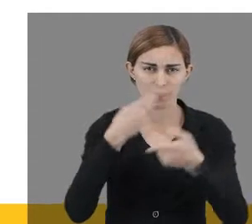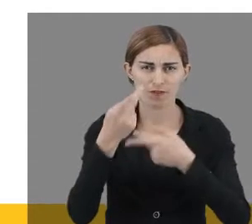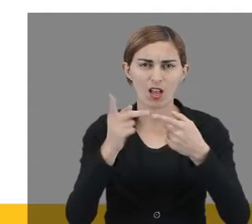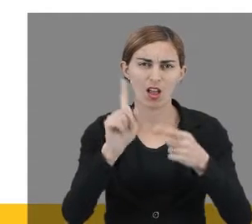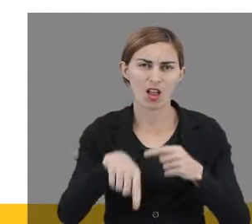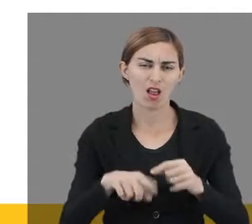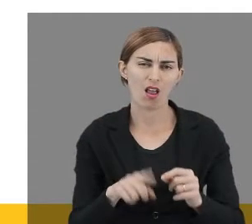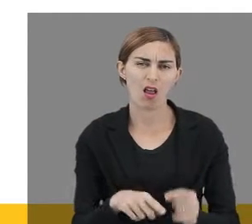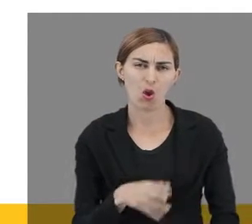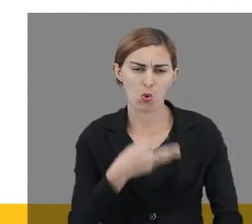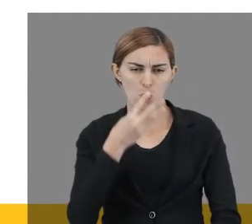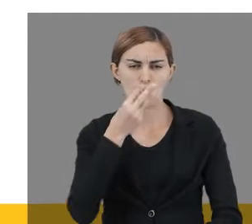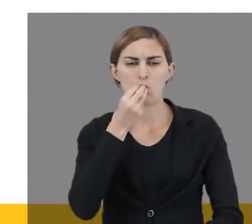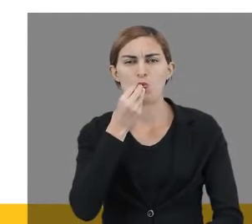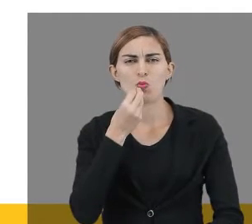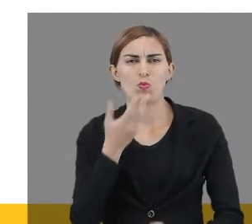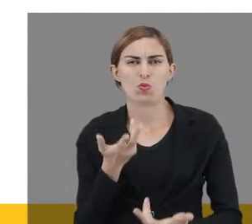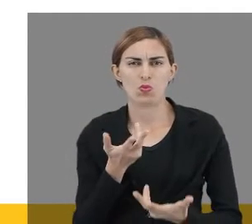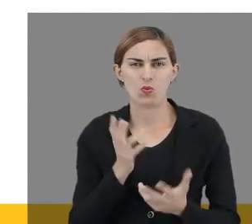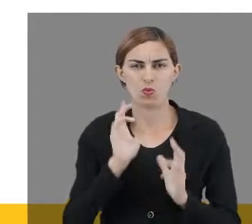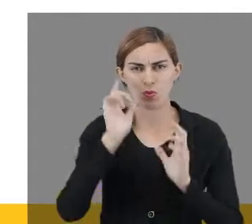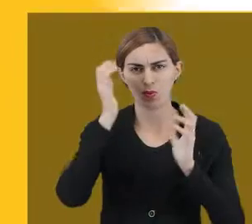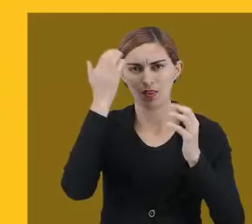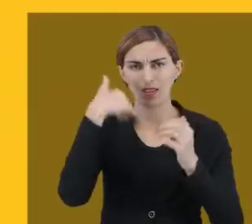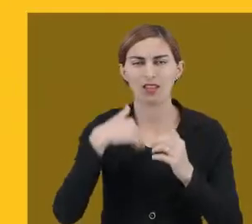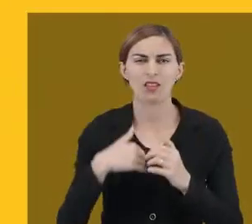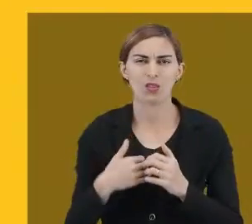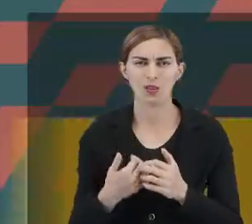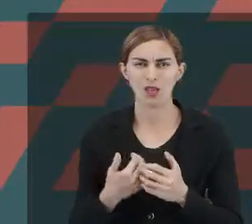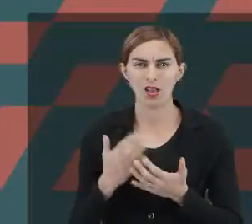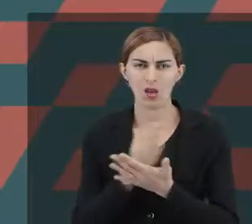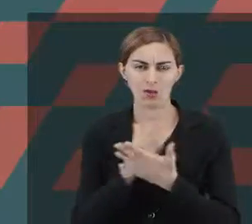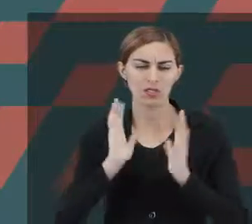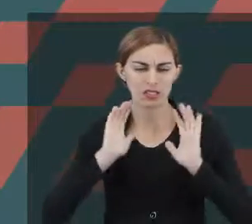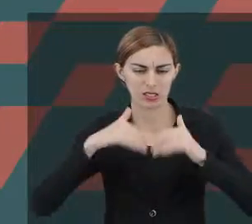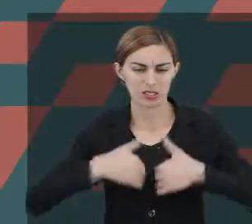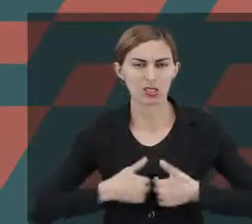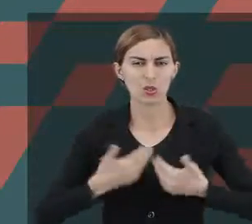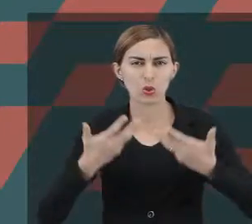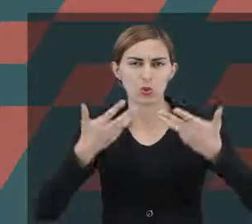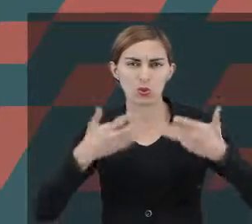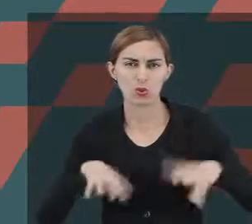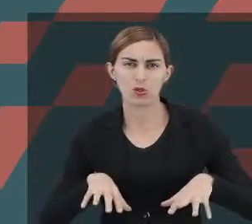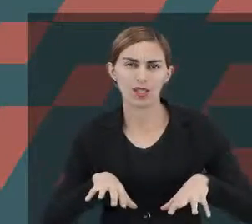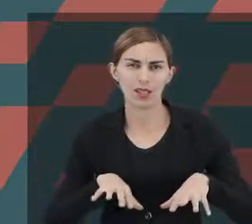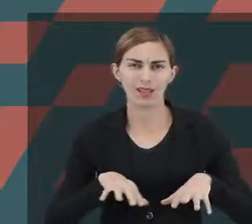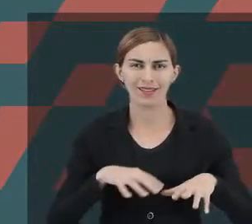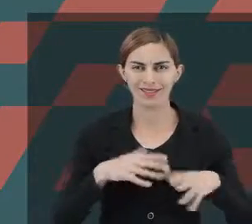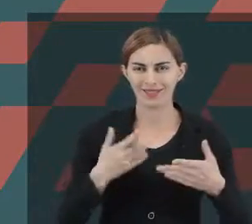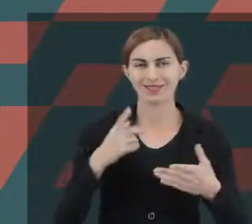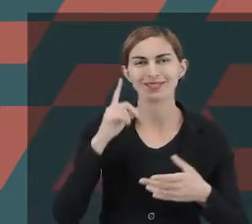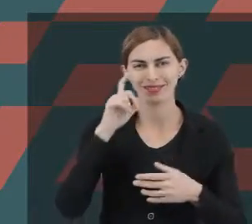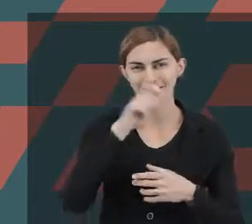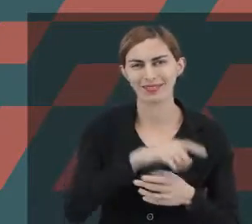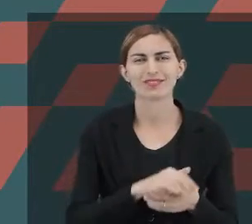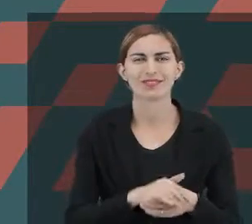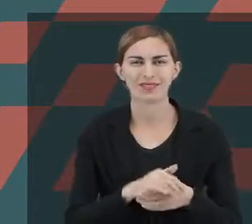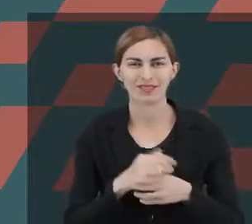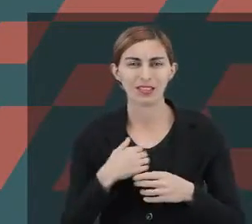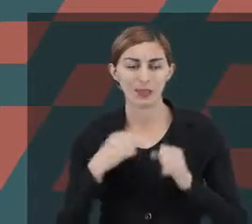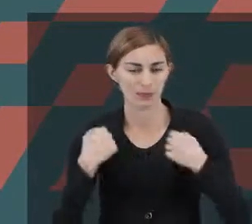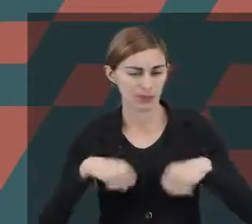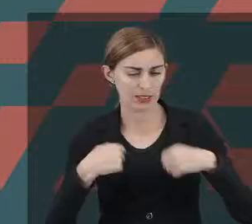trata de um mutismo total funcional. De fato, existem crianças com autismo que não têm essa oralidade desenvolvida.